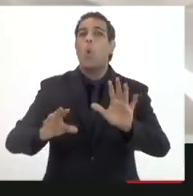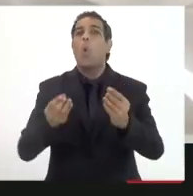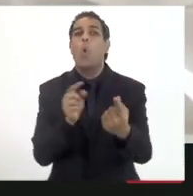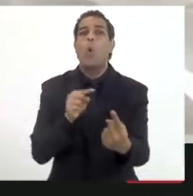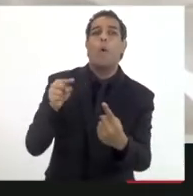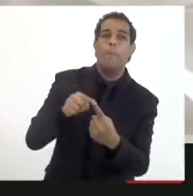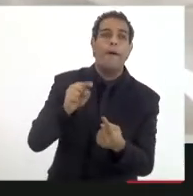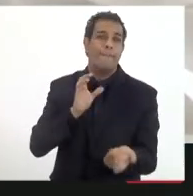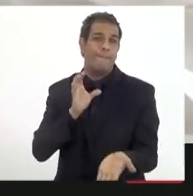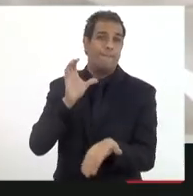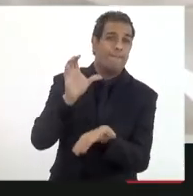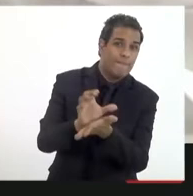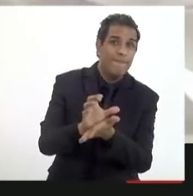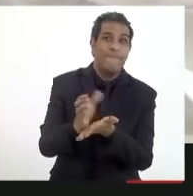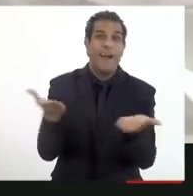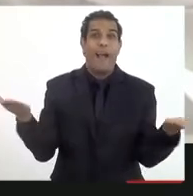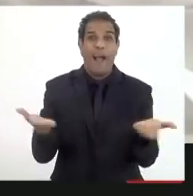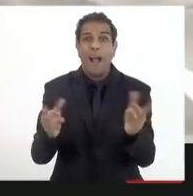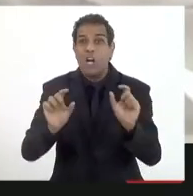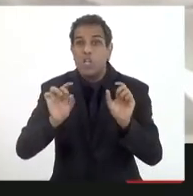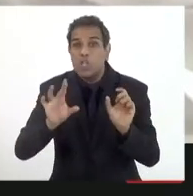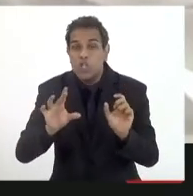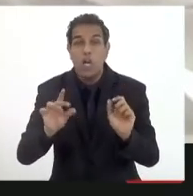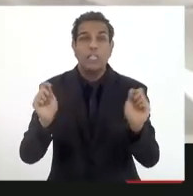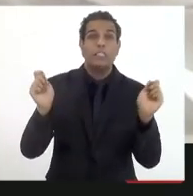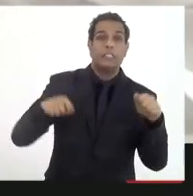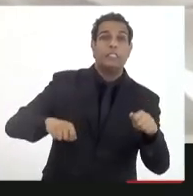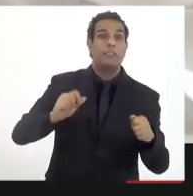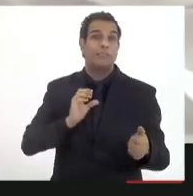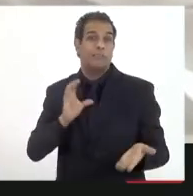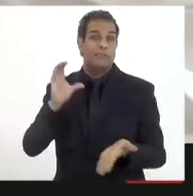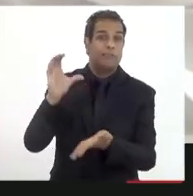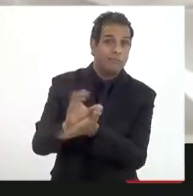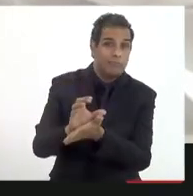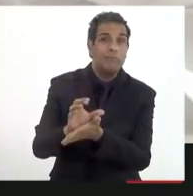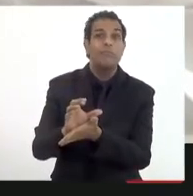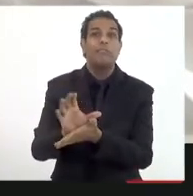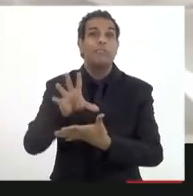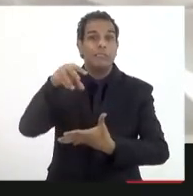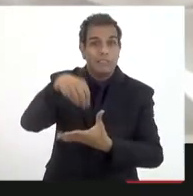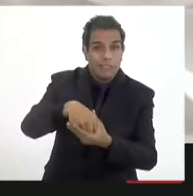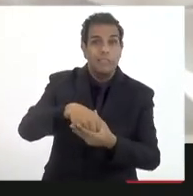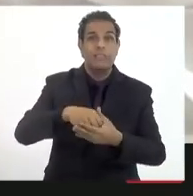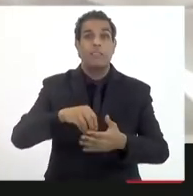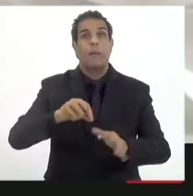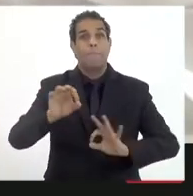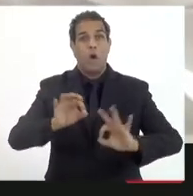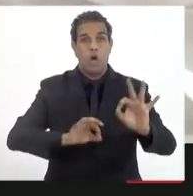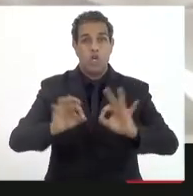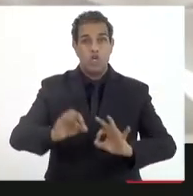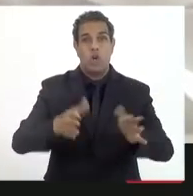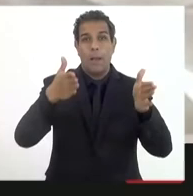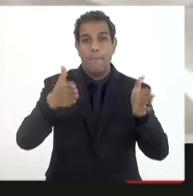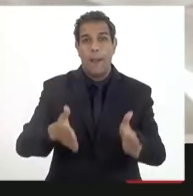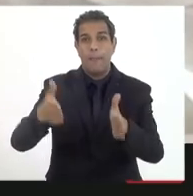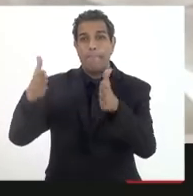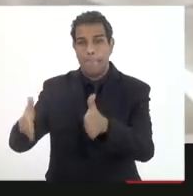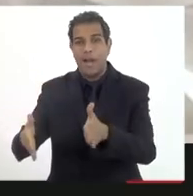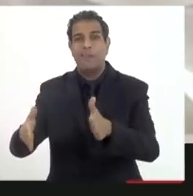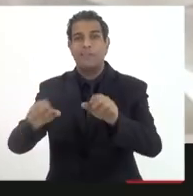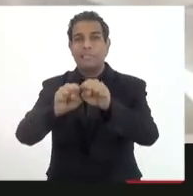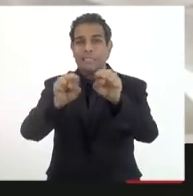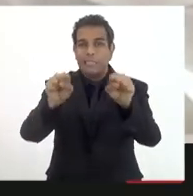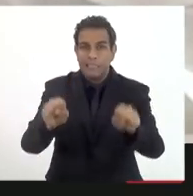o investimento em custeio, a não ser que o custeio estivesse inserido num projeto estruturante